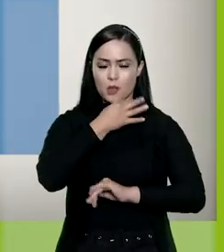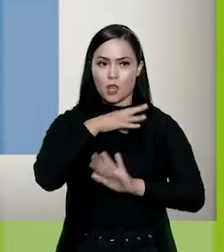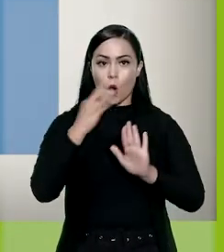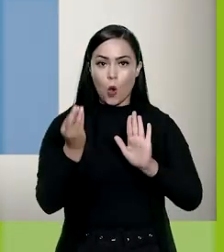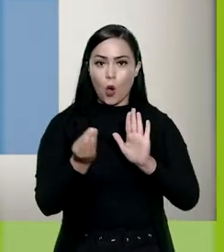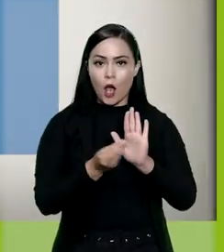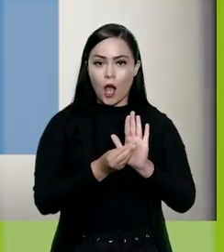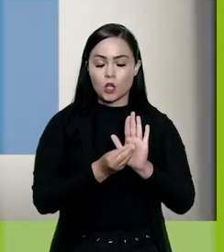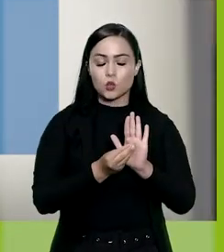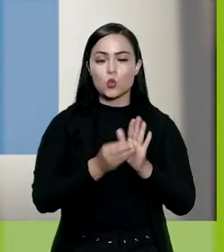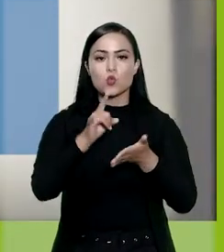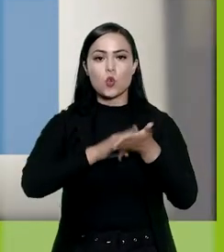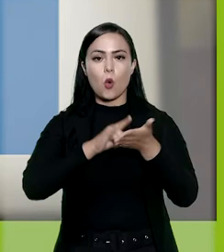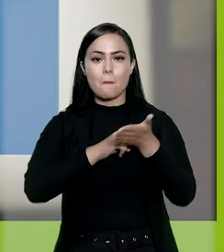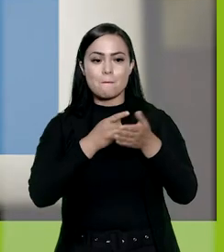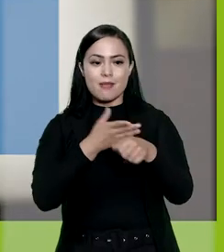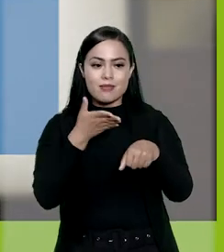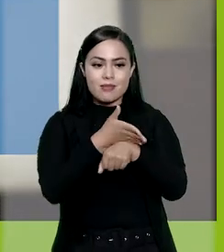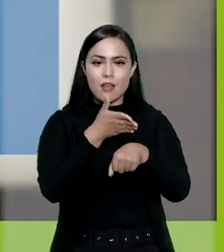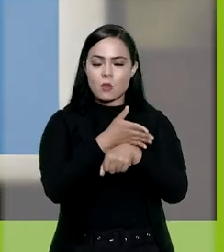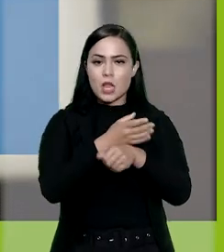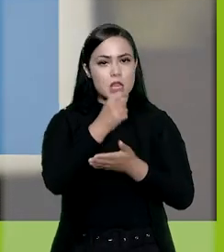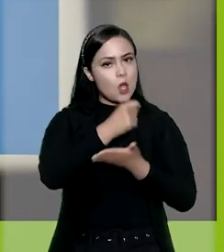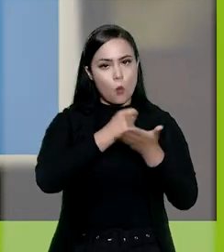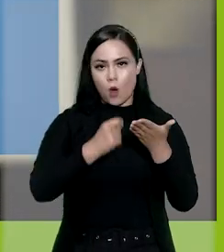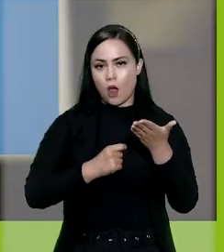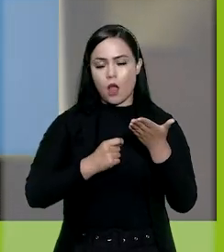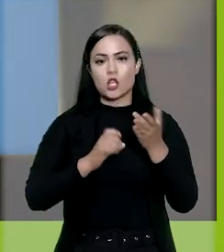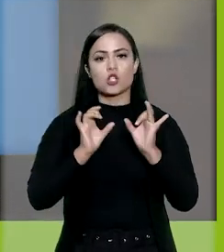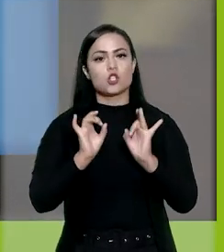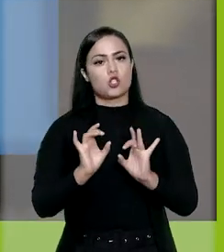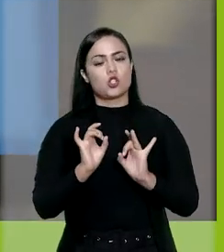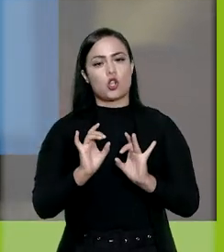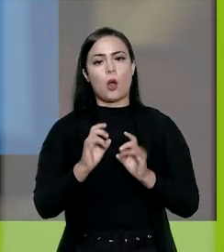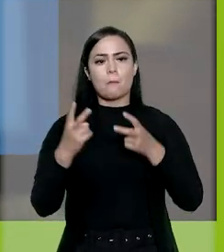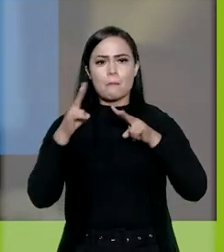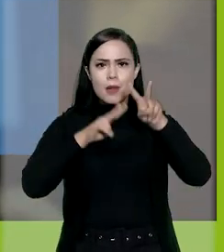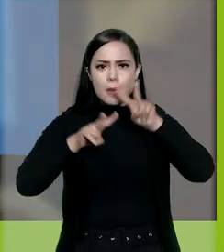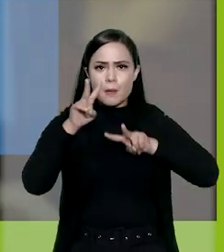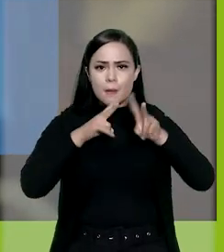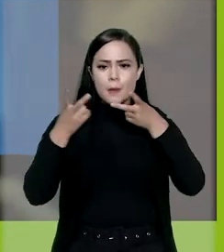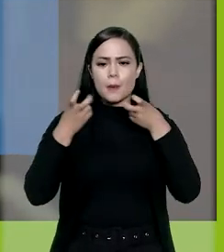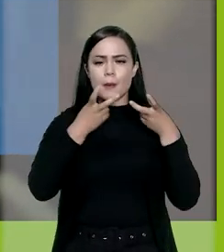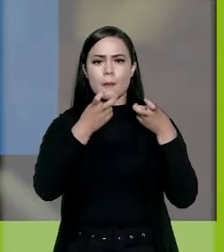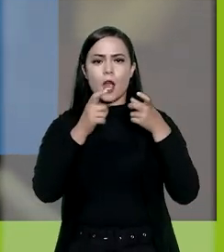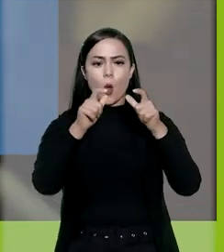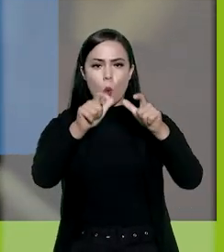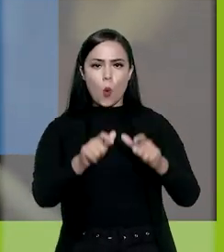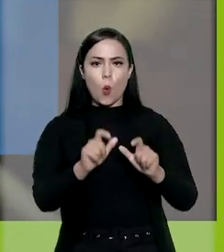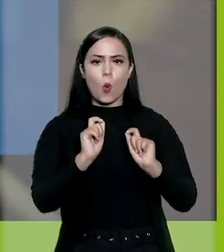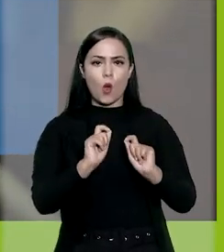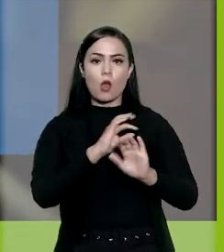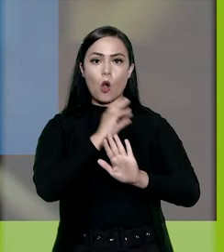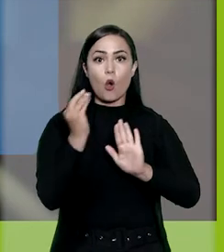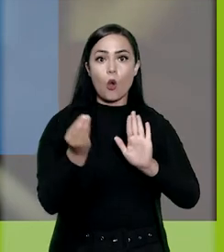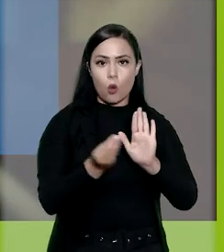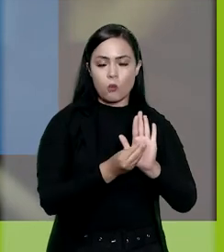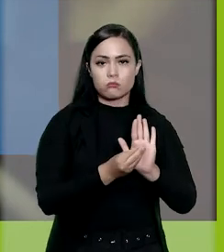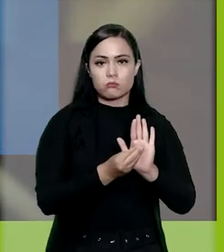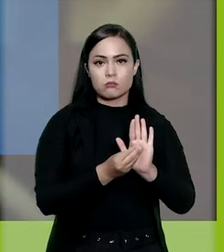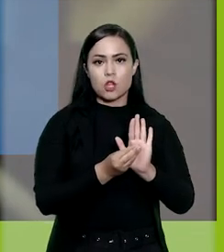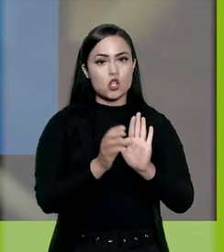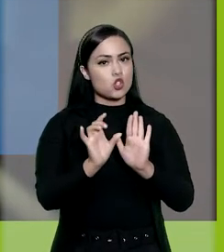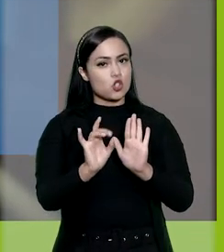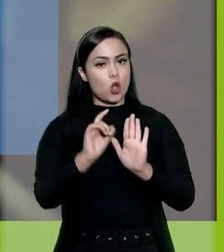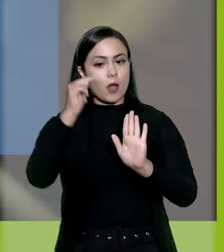Um comentário registrado em um documento interno não assinado só pode ser visualizado pela unidade que o